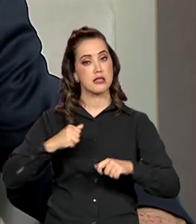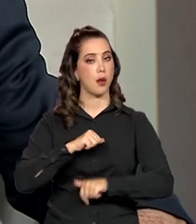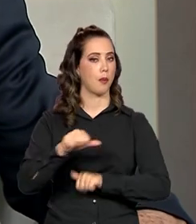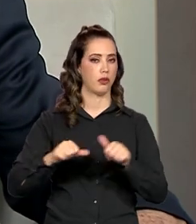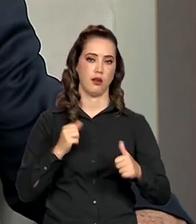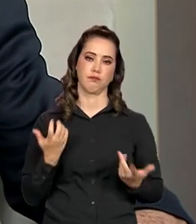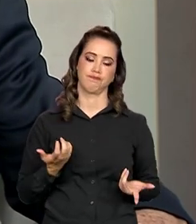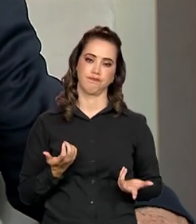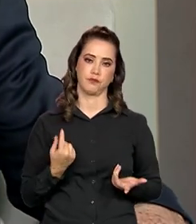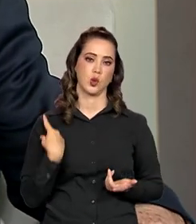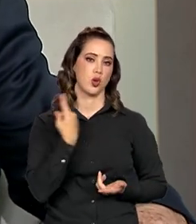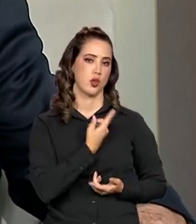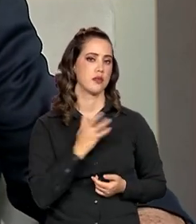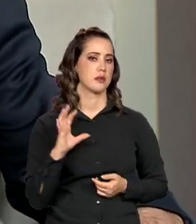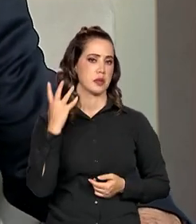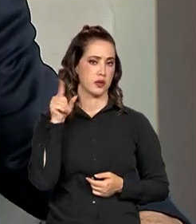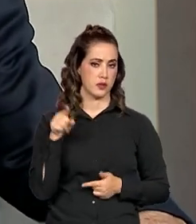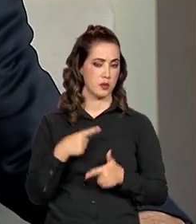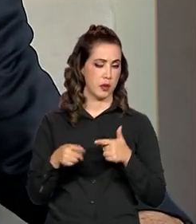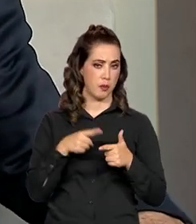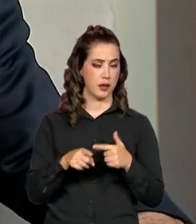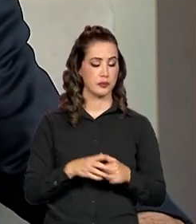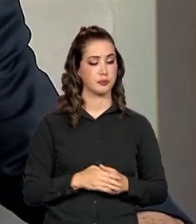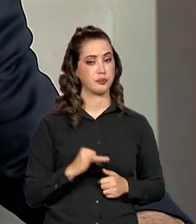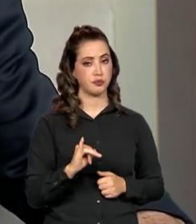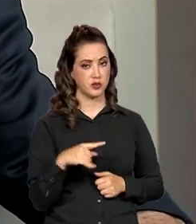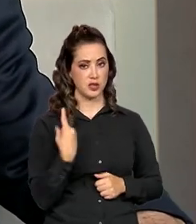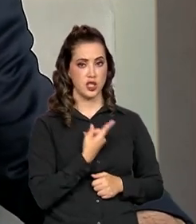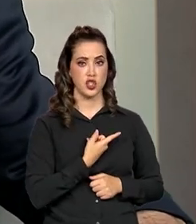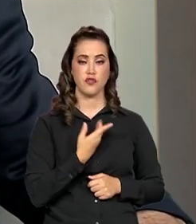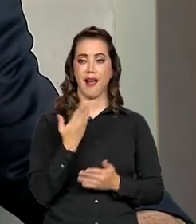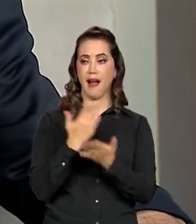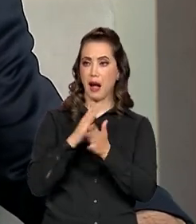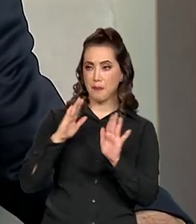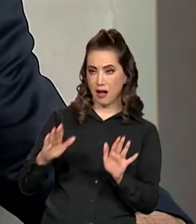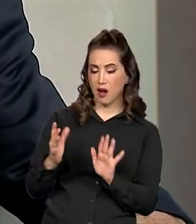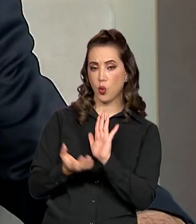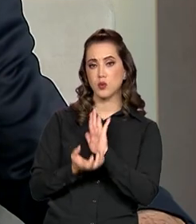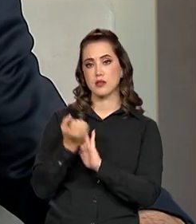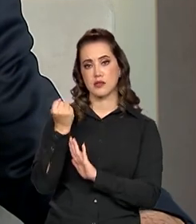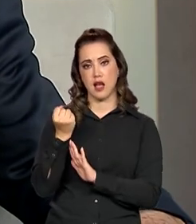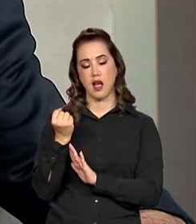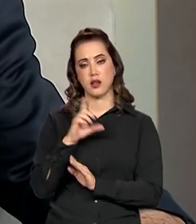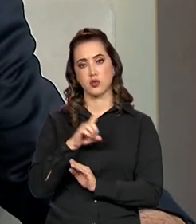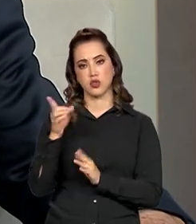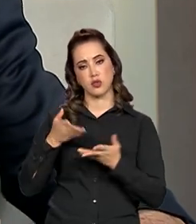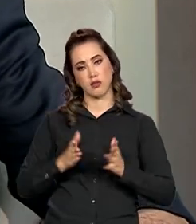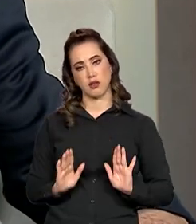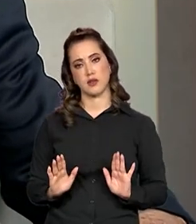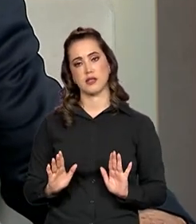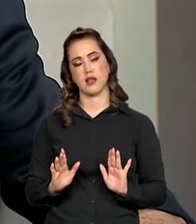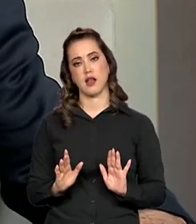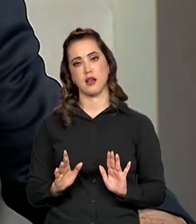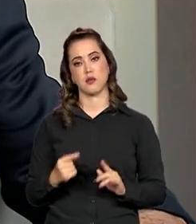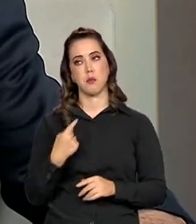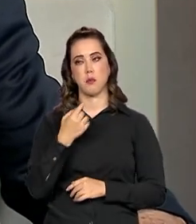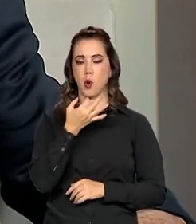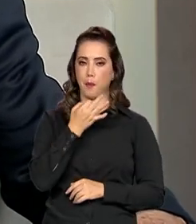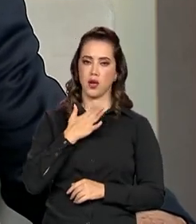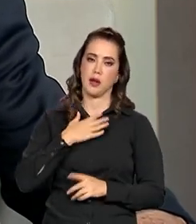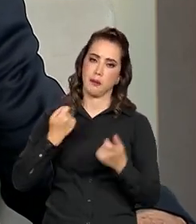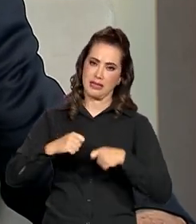vai mudar. Nós vamos resolver esse problema. Se nós vamos acabar com o saque aniversário, nós vamos discutir. Eu sou da opinião que devo acabar.